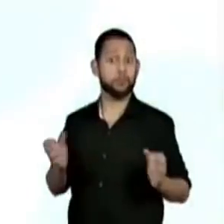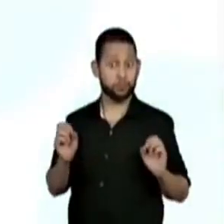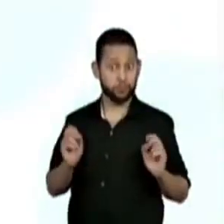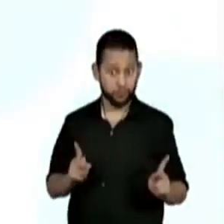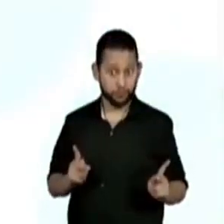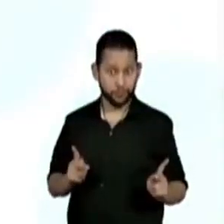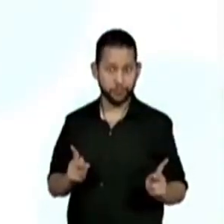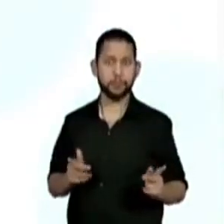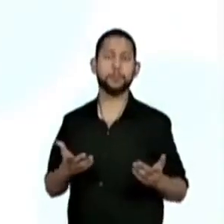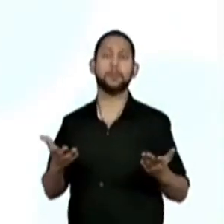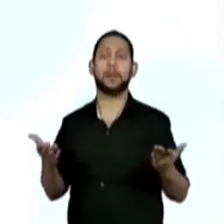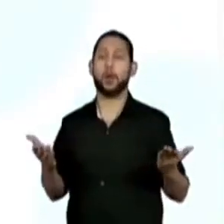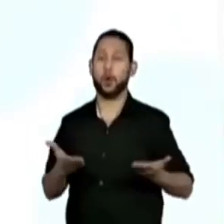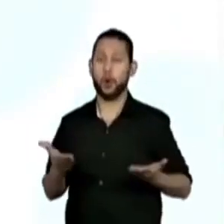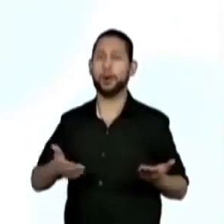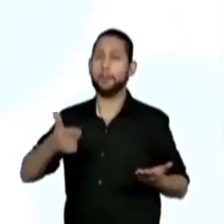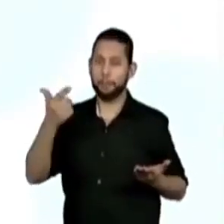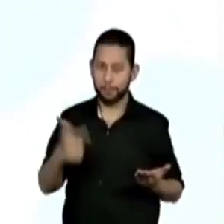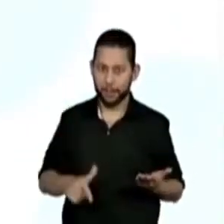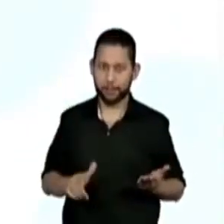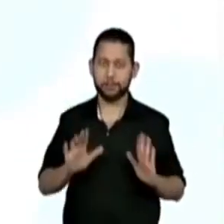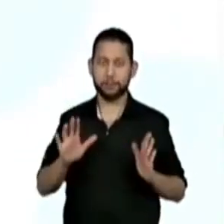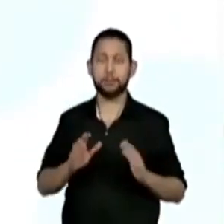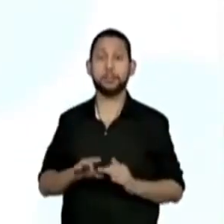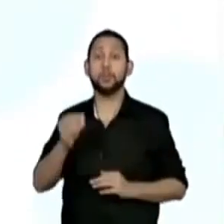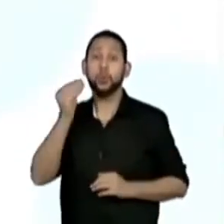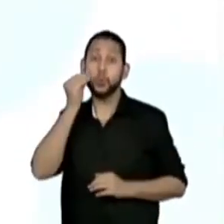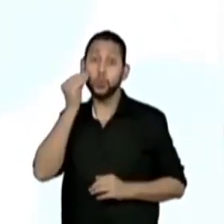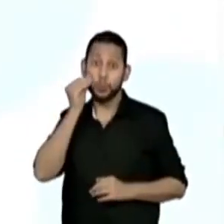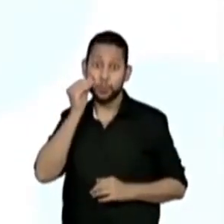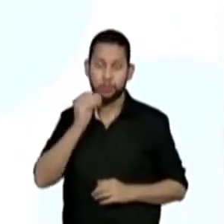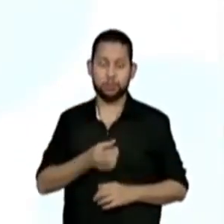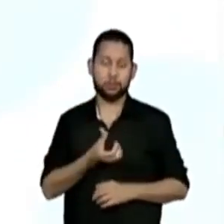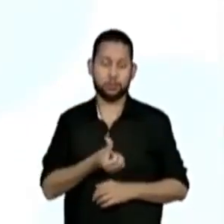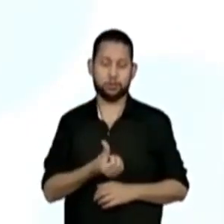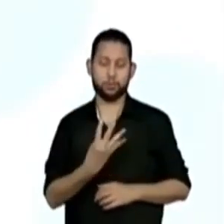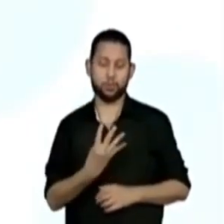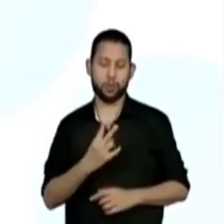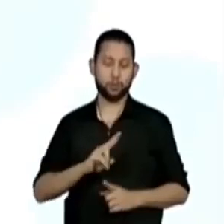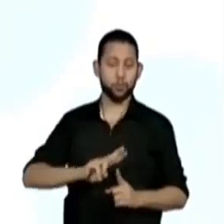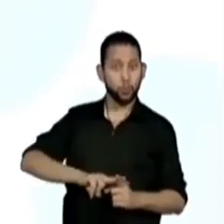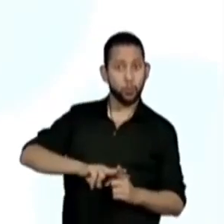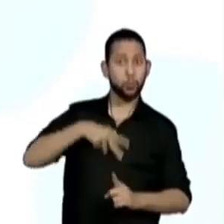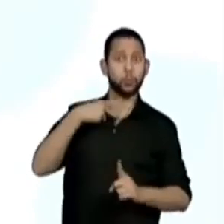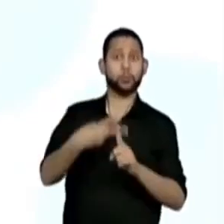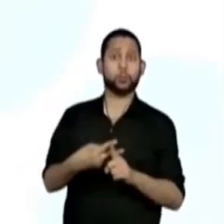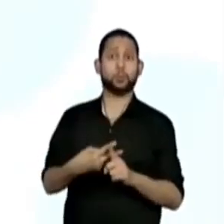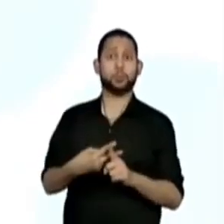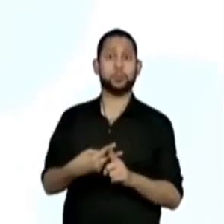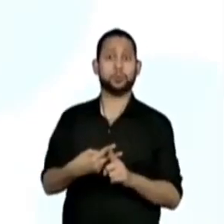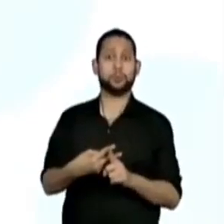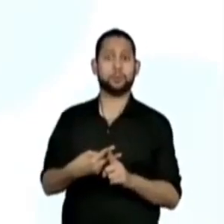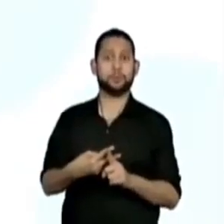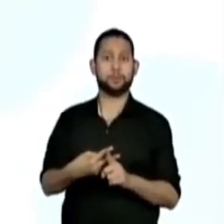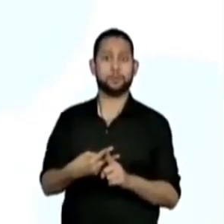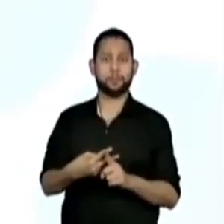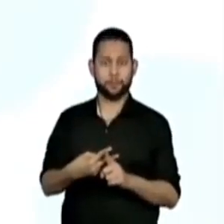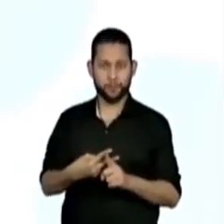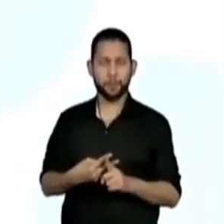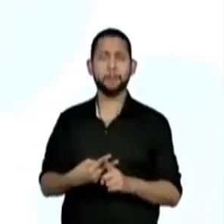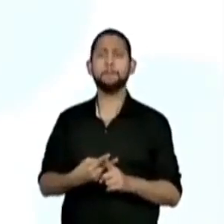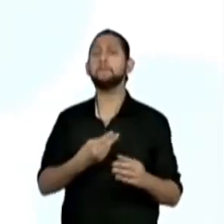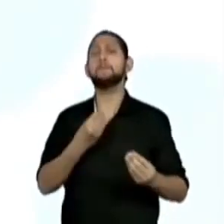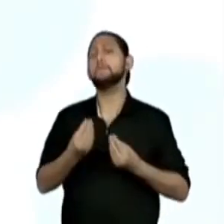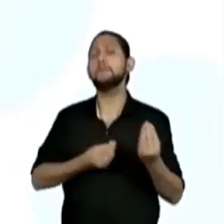certo? Entendi. Agora eu vou pra próxima. Eu preciso descobrir o dobro de